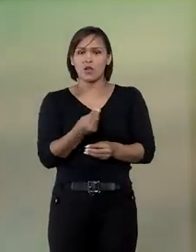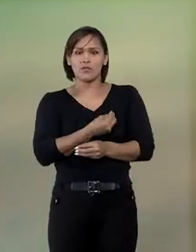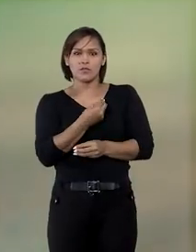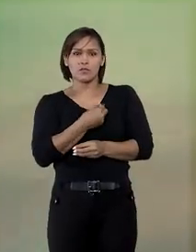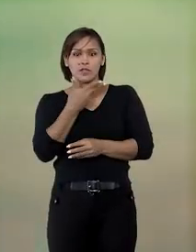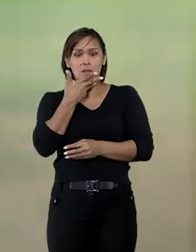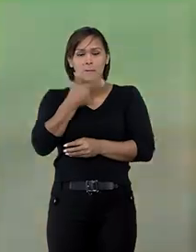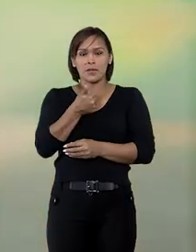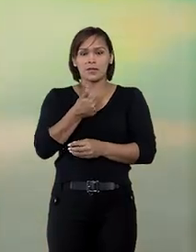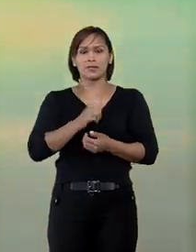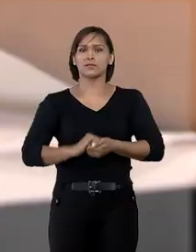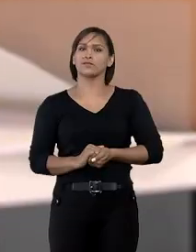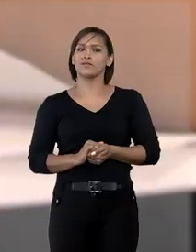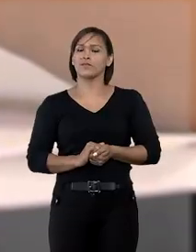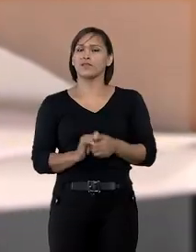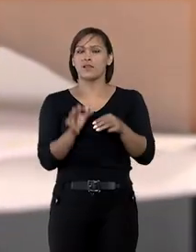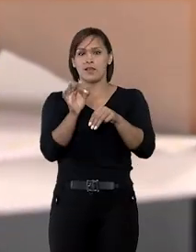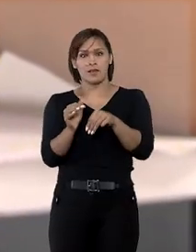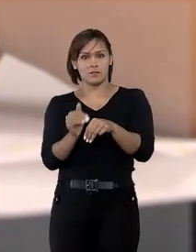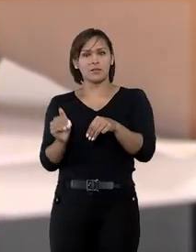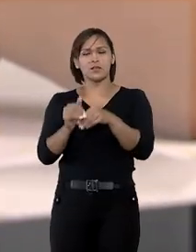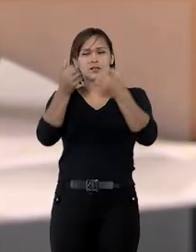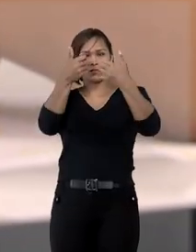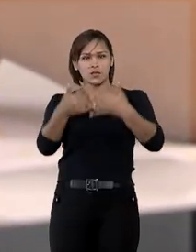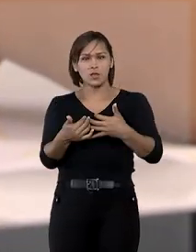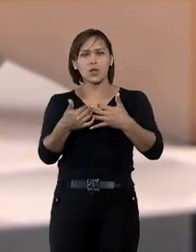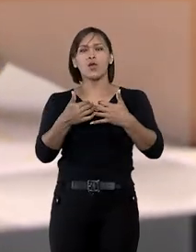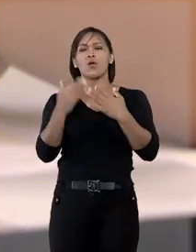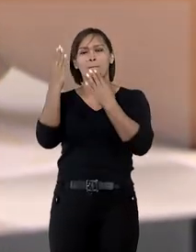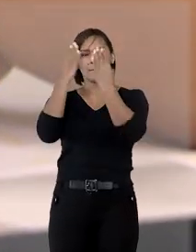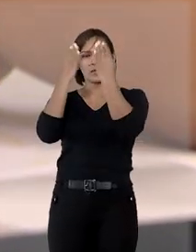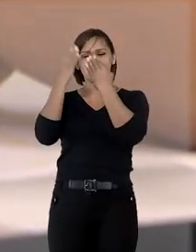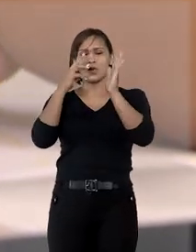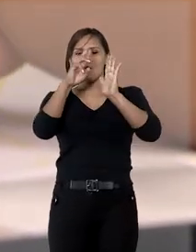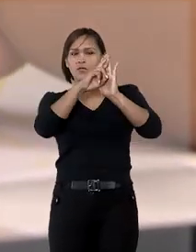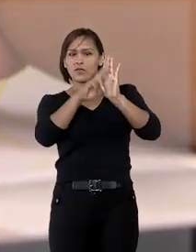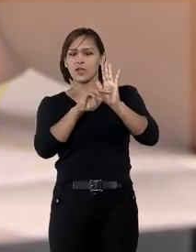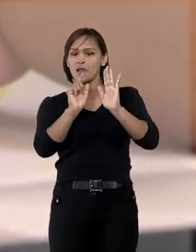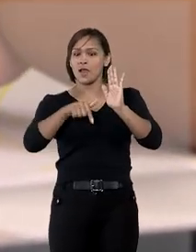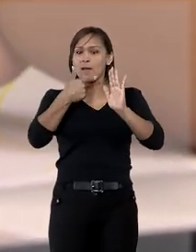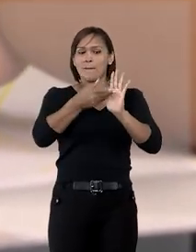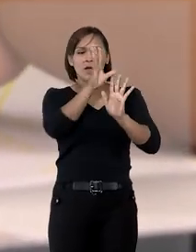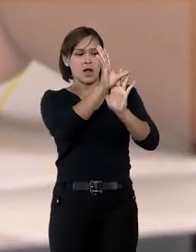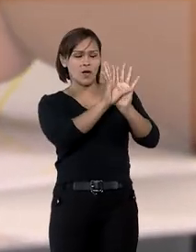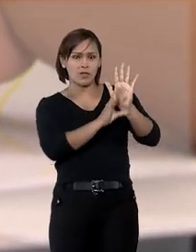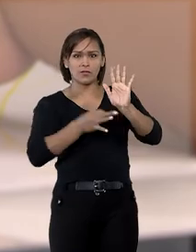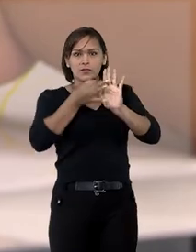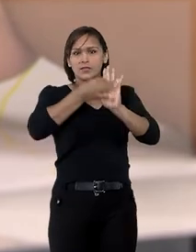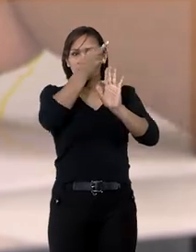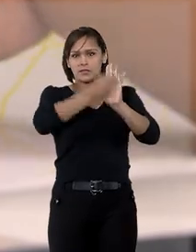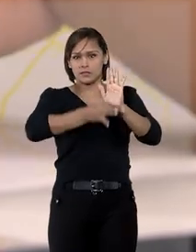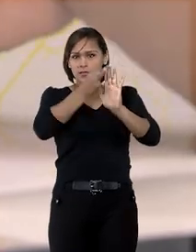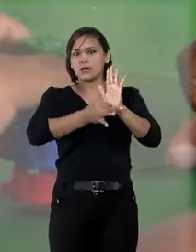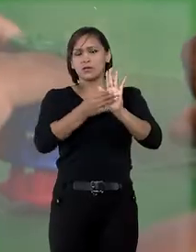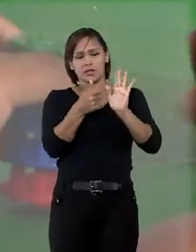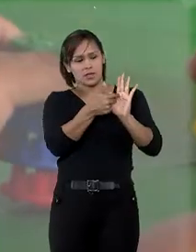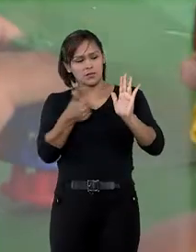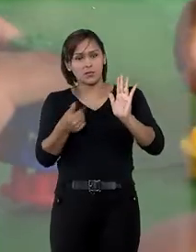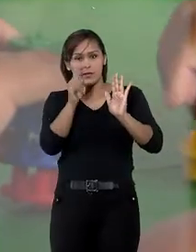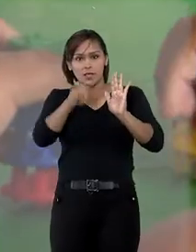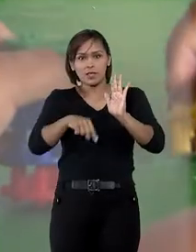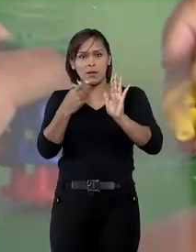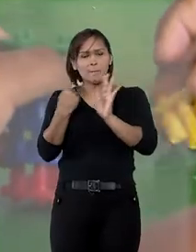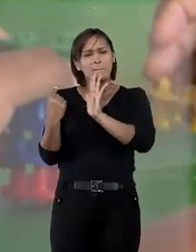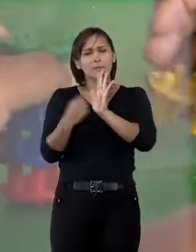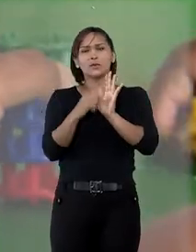e do melhor interesse. A ministra citou um relatório psicológico produzido após o ajuizamento da ação rescisória, o qual